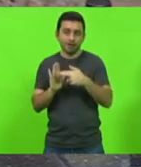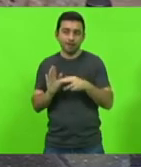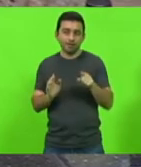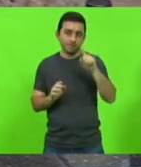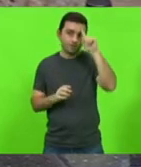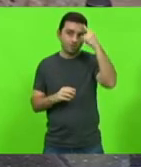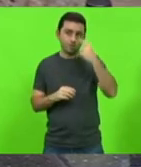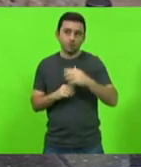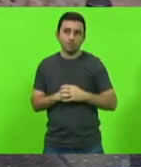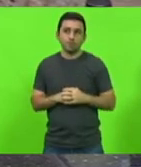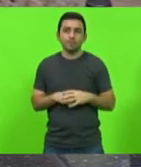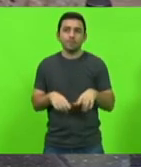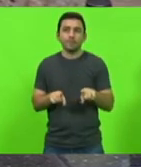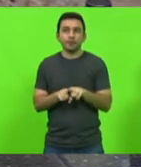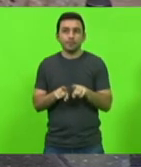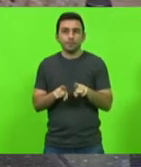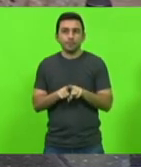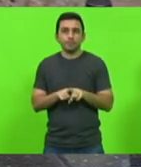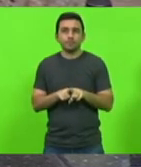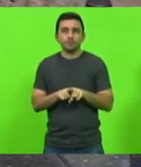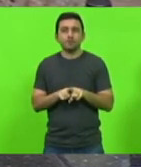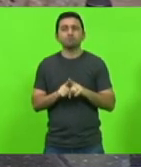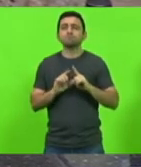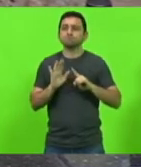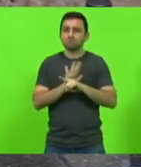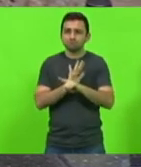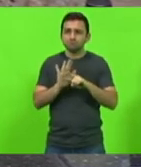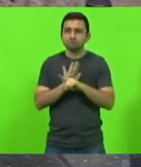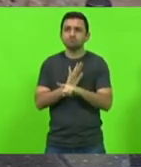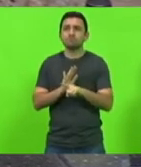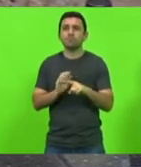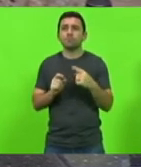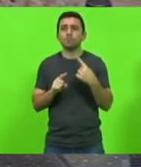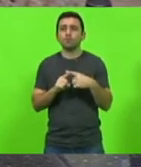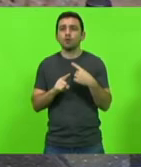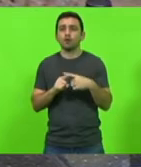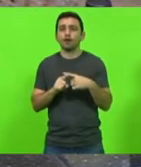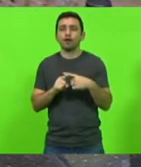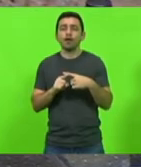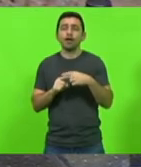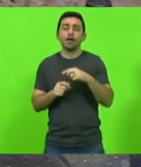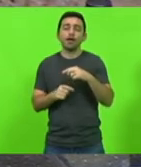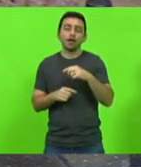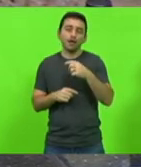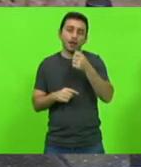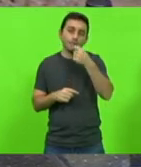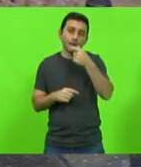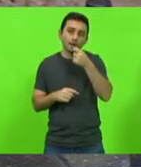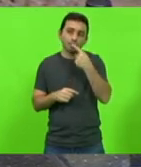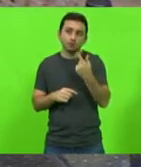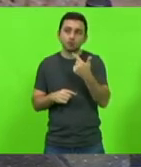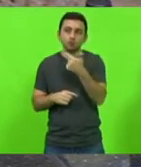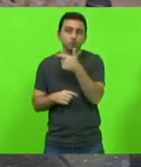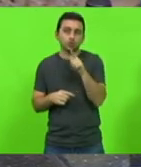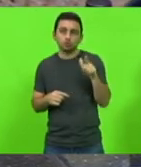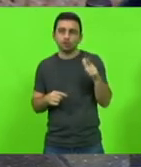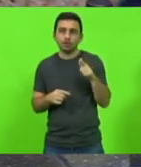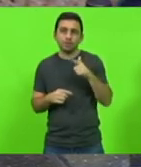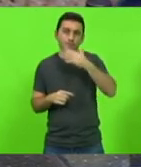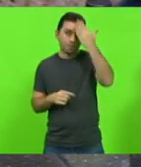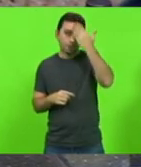está sendo questionado por conta dos medicamentos sem comprovação científica